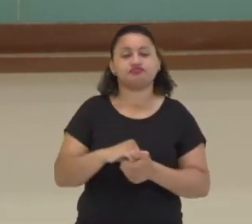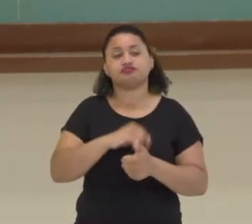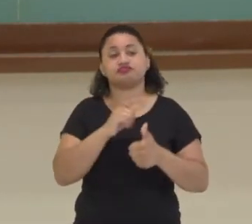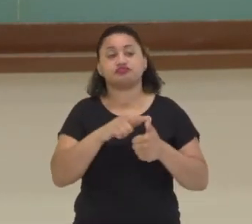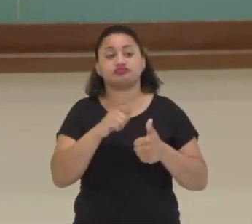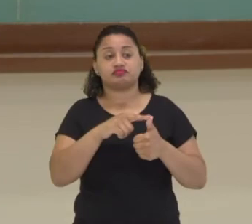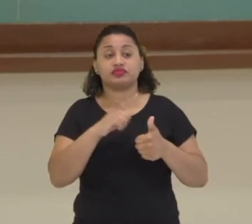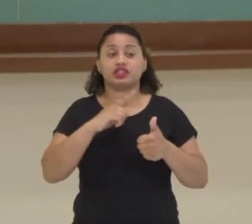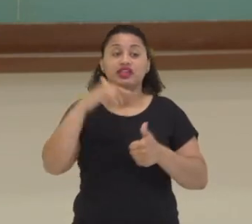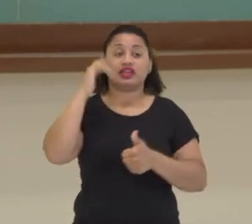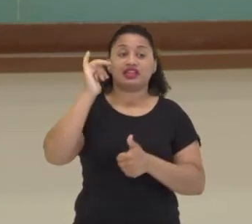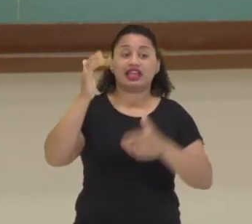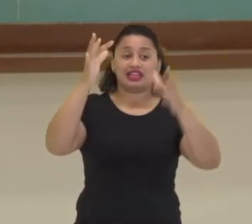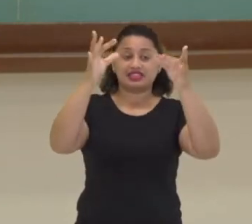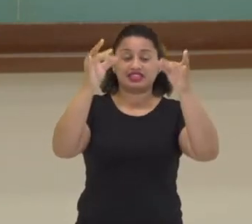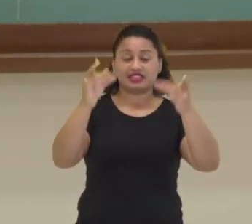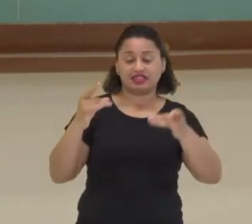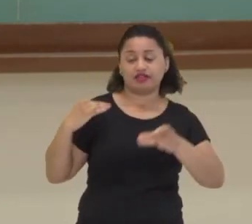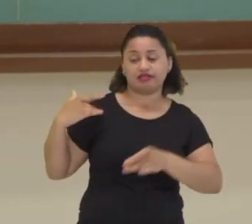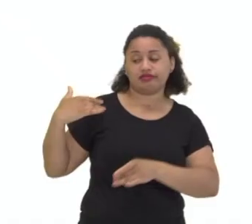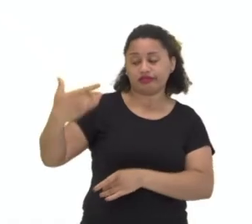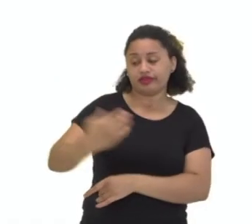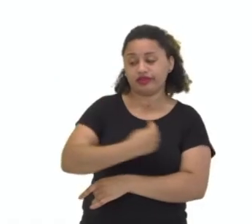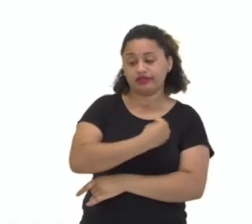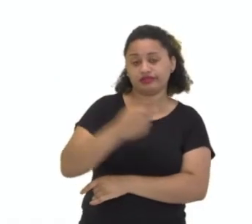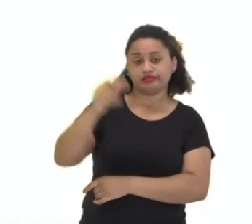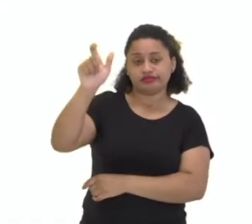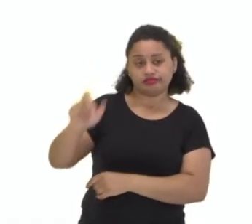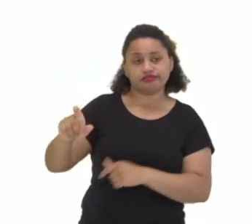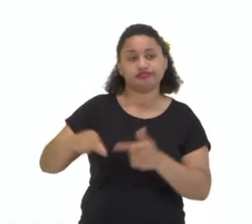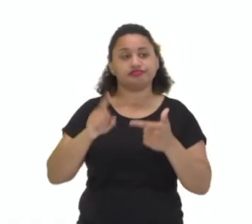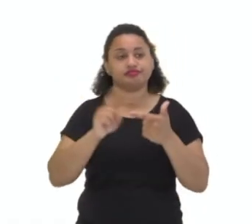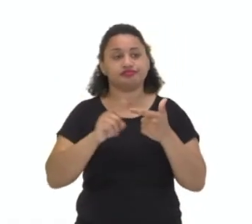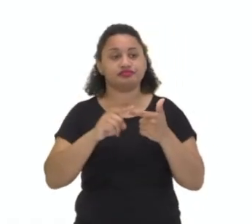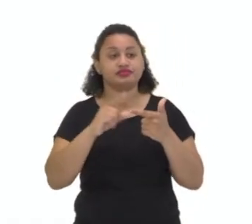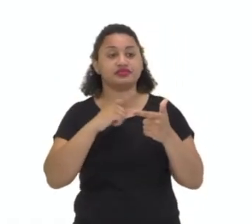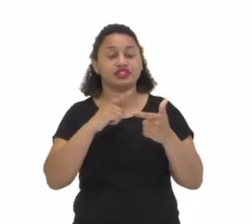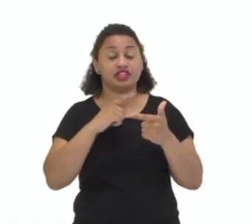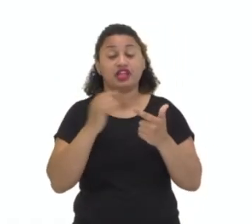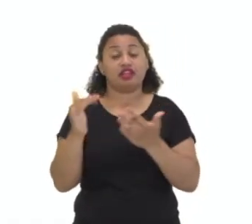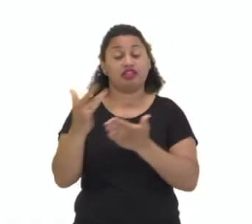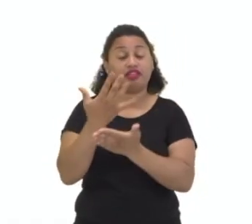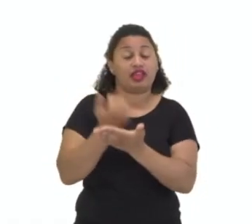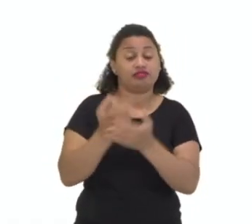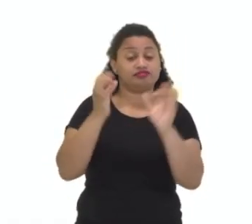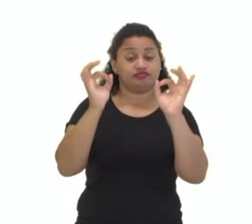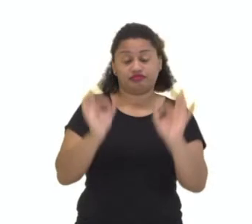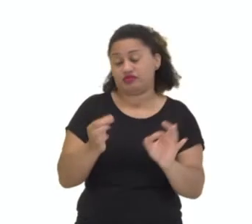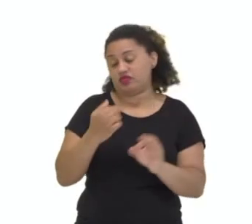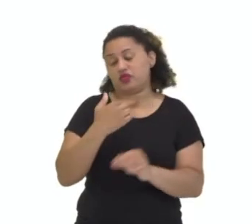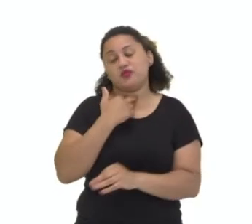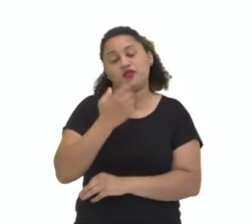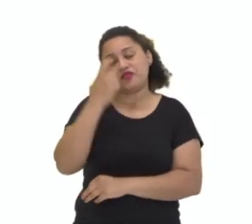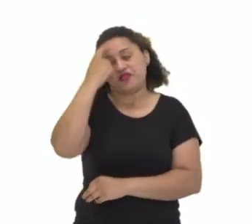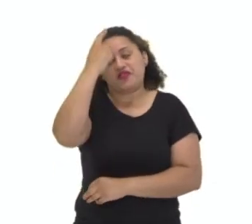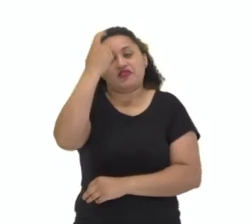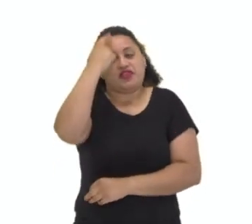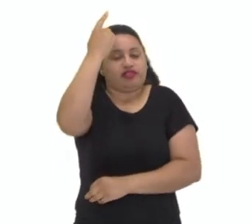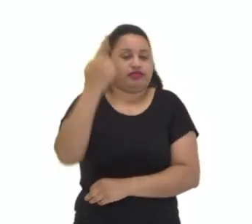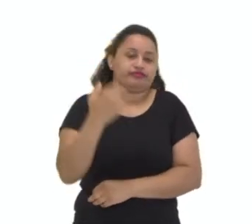detalhada sobre a trajetória de vida de alguém apresenta dados precisos. Eu não posso inventar coisas.